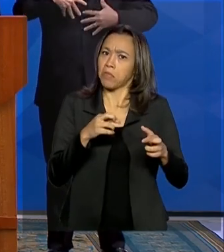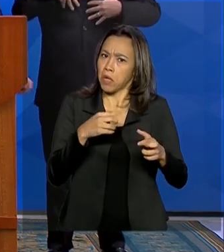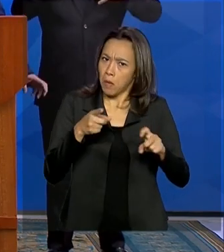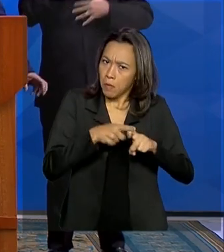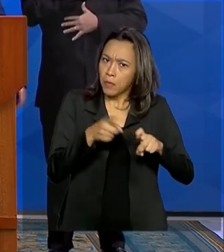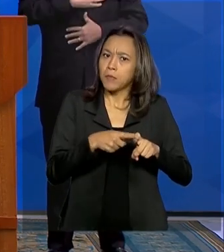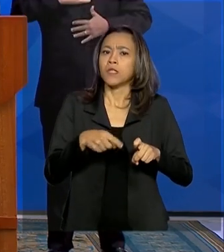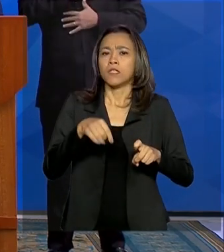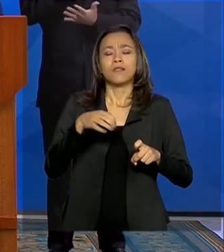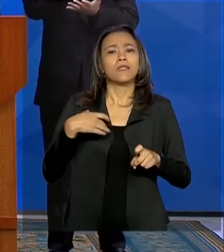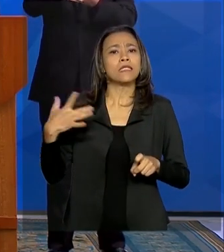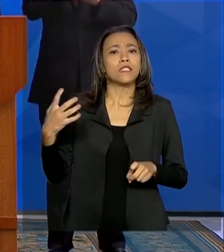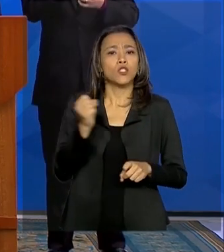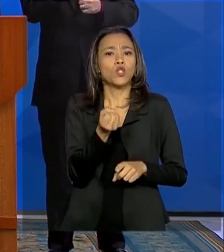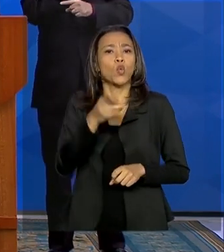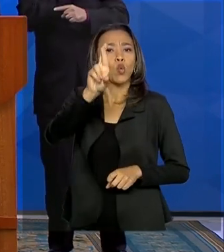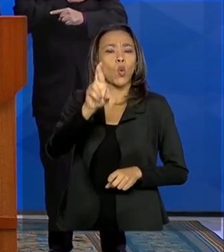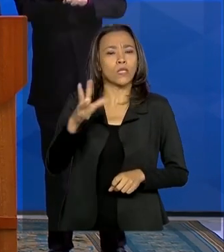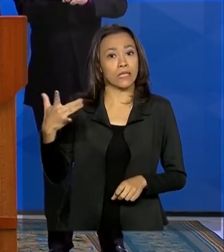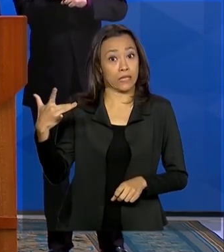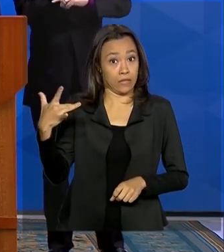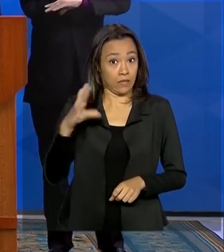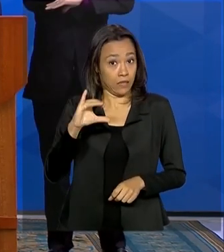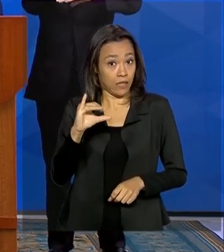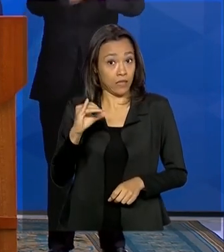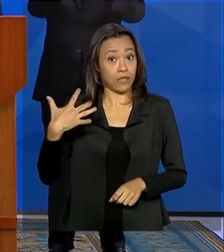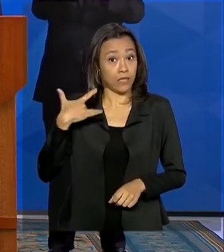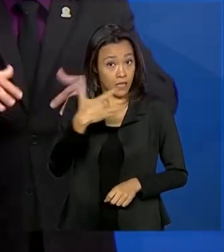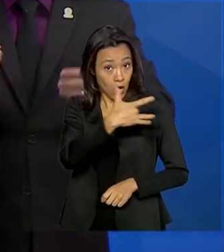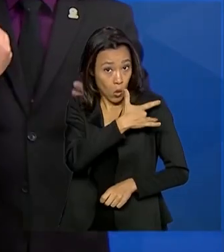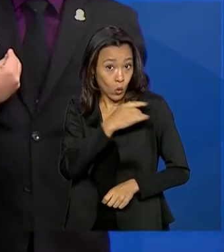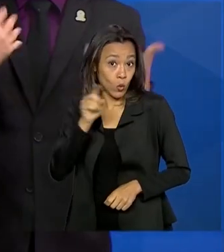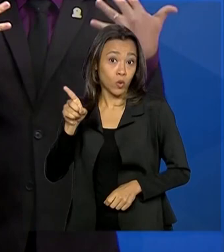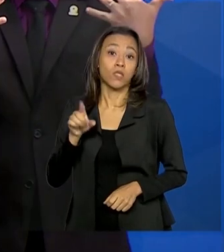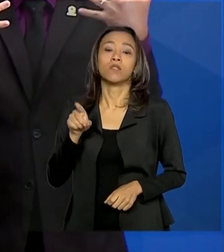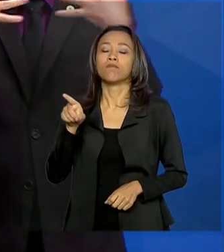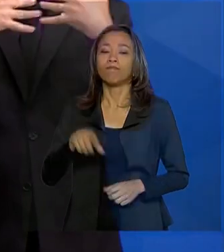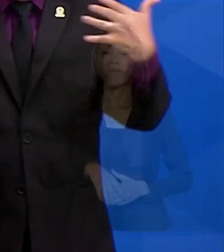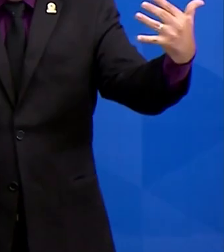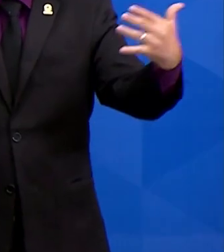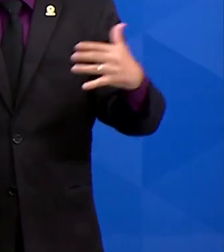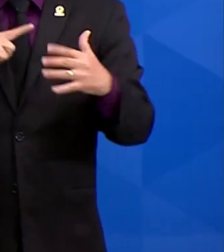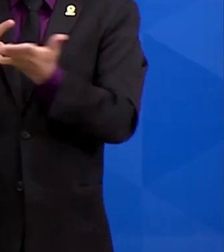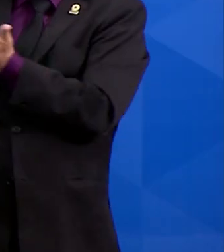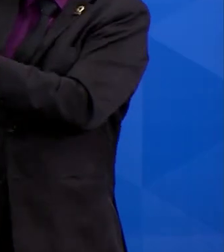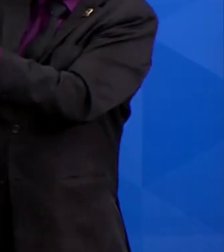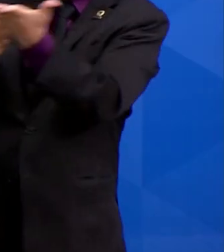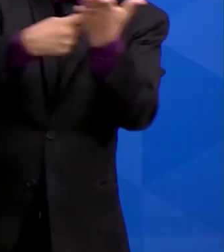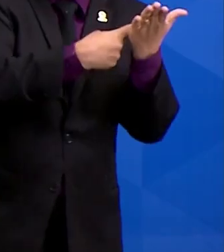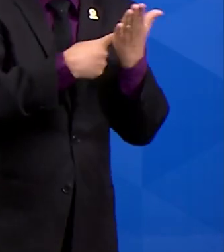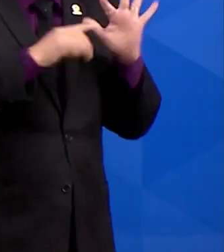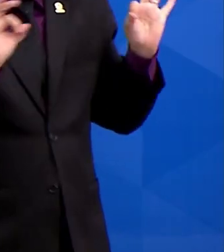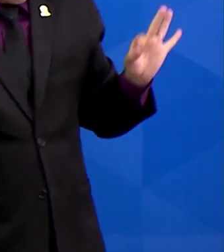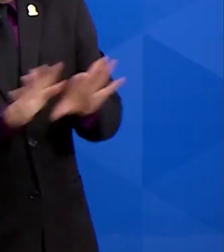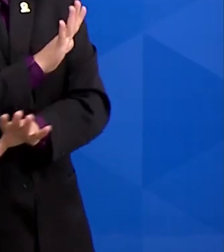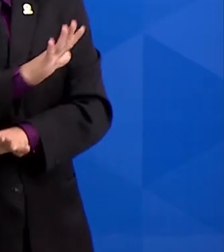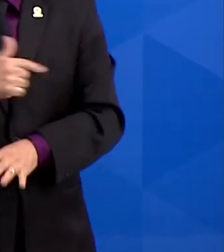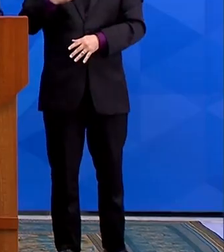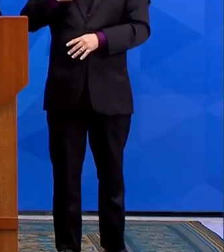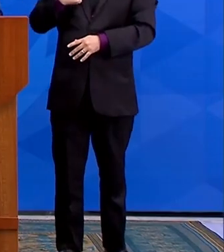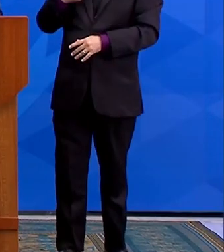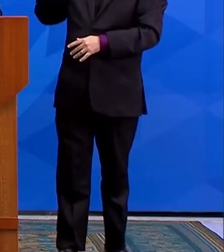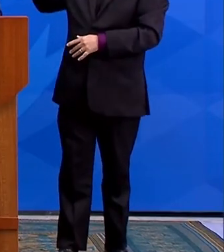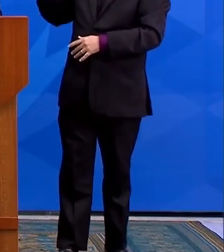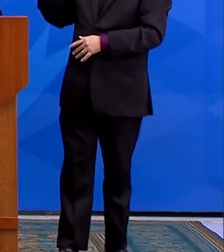em ciências da saúde pela Universidade de York do Reino Unido. Existe um alinhamento completo aqui entre mim e o presidente